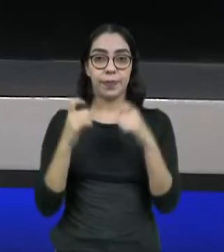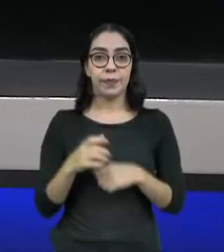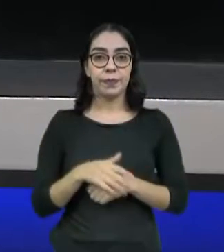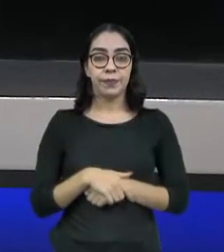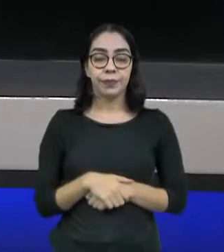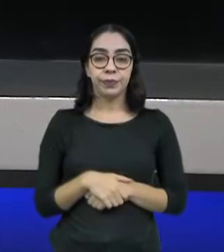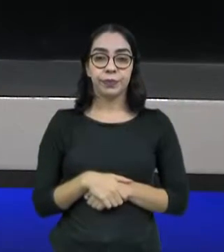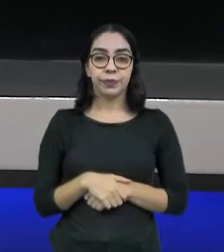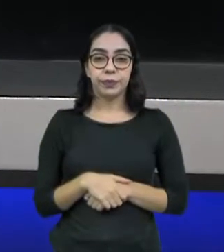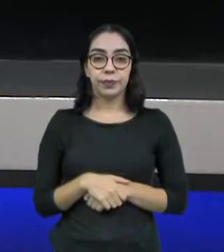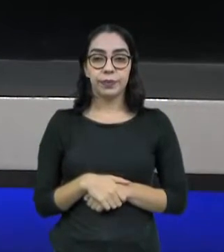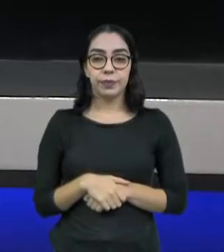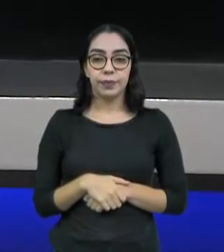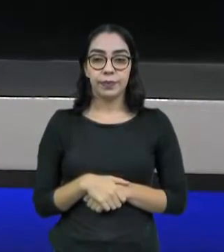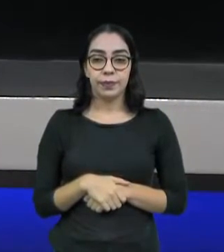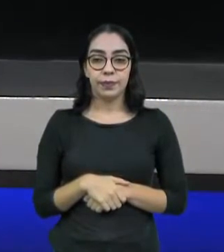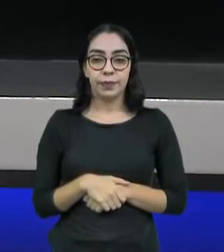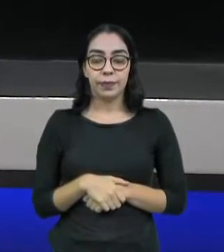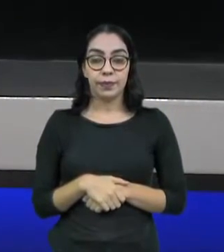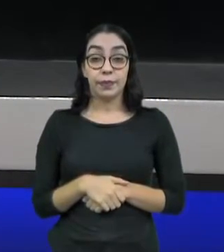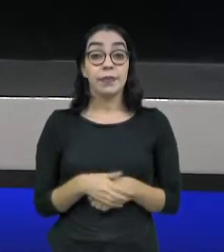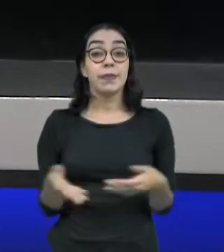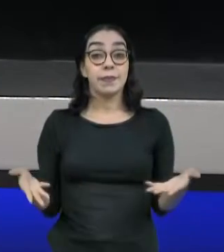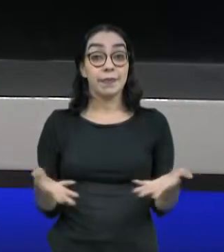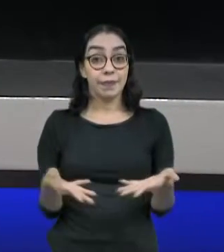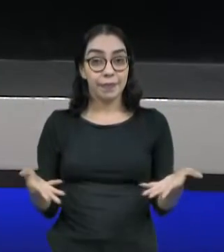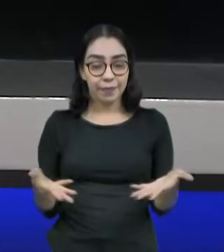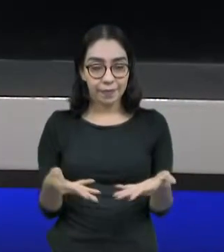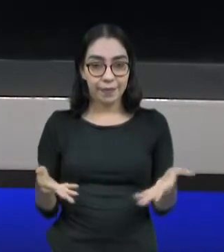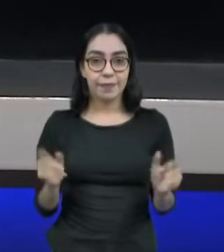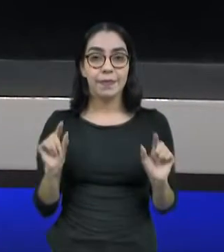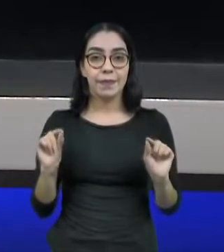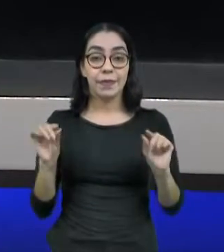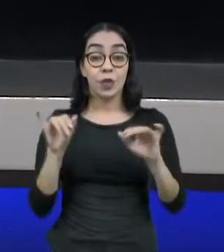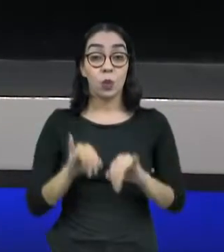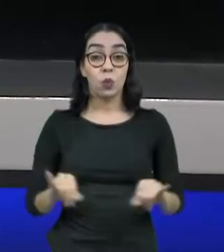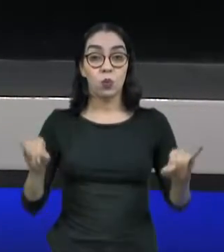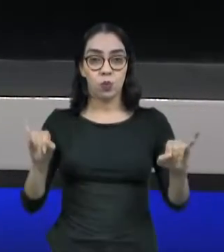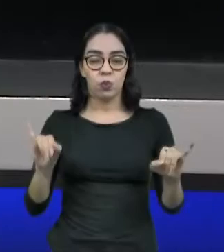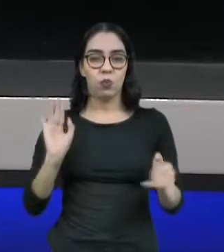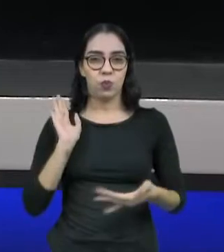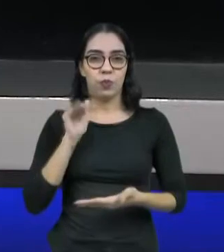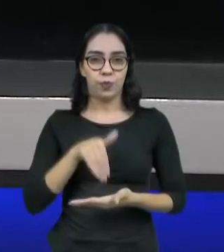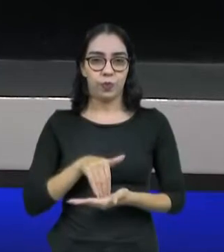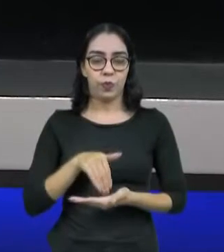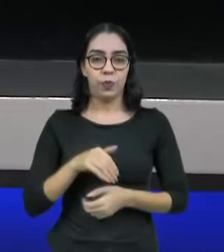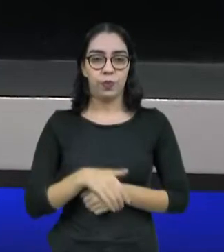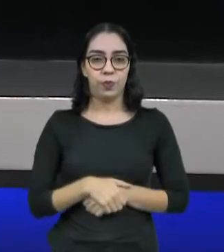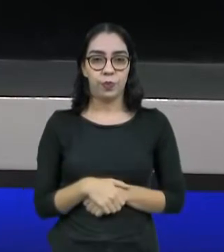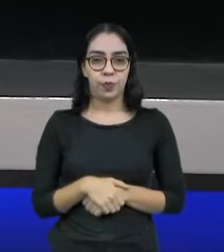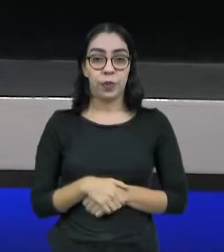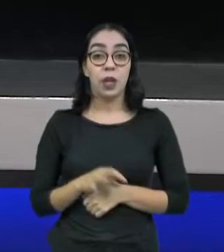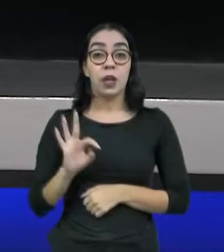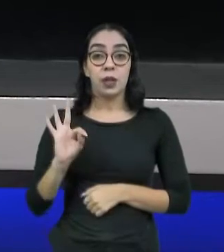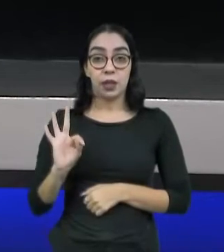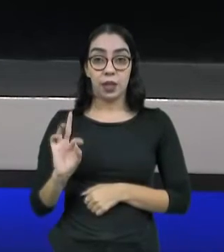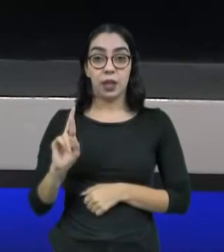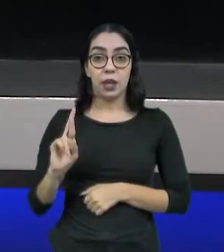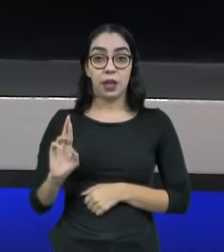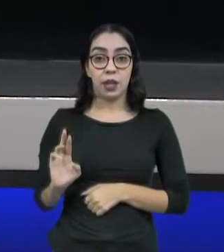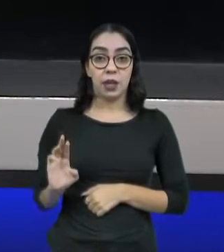E antes de encerrar o Jornal Assembleia de hoje, uma última notícia. O Tribunal Regional Eleitoral do Ceará